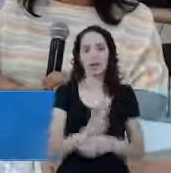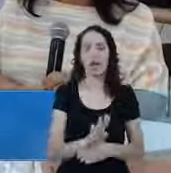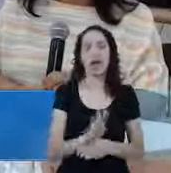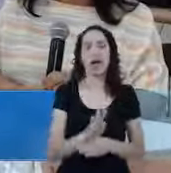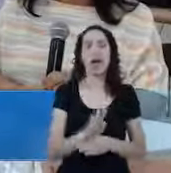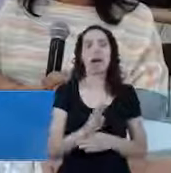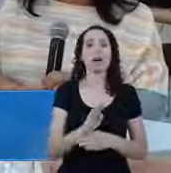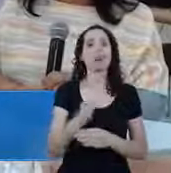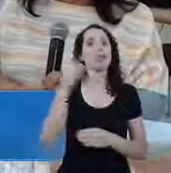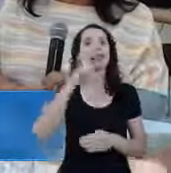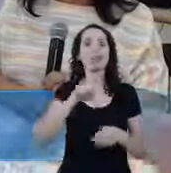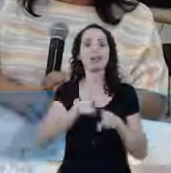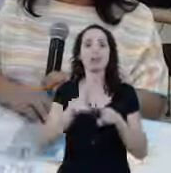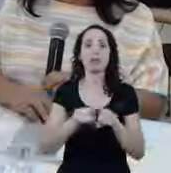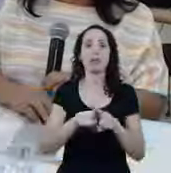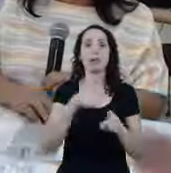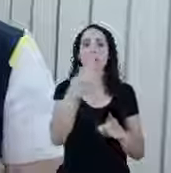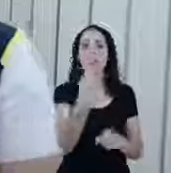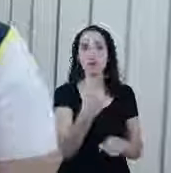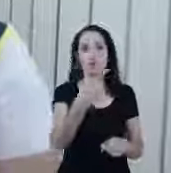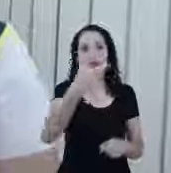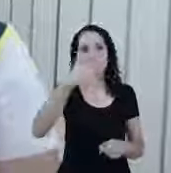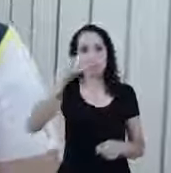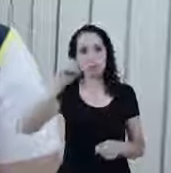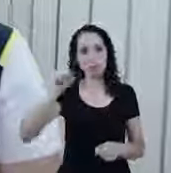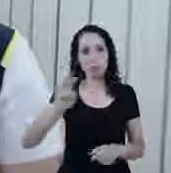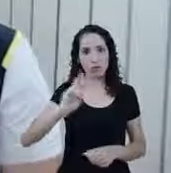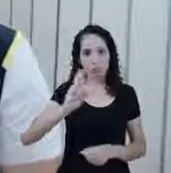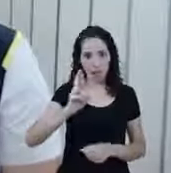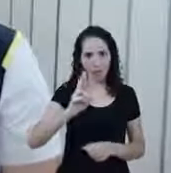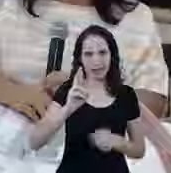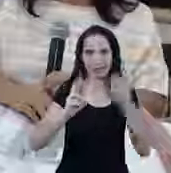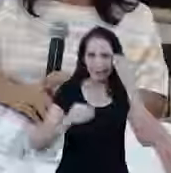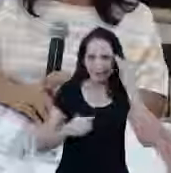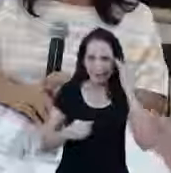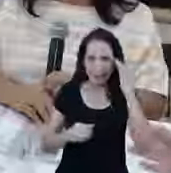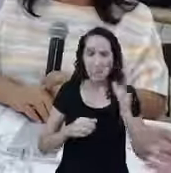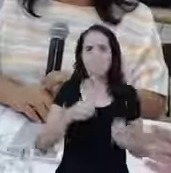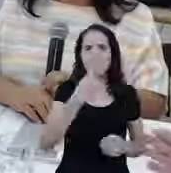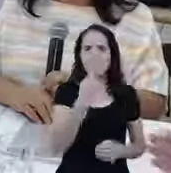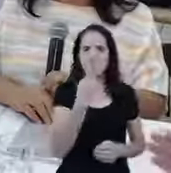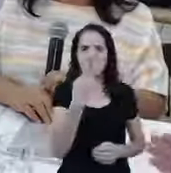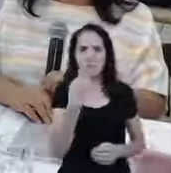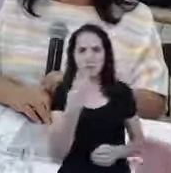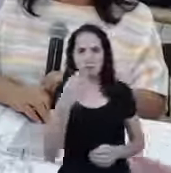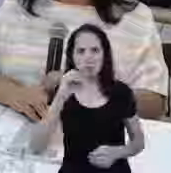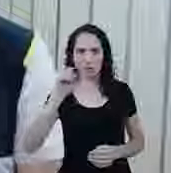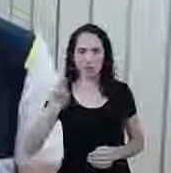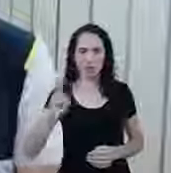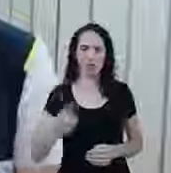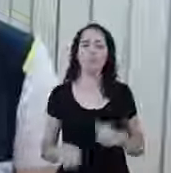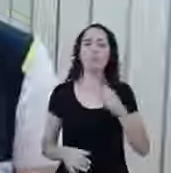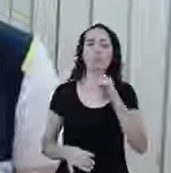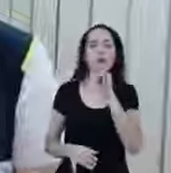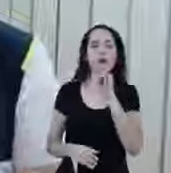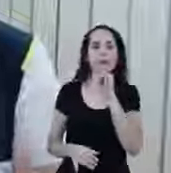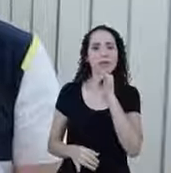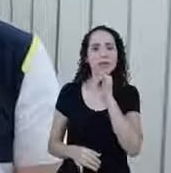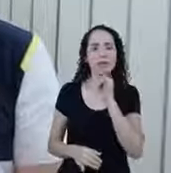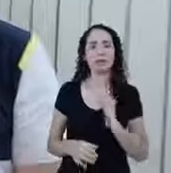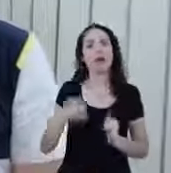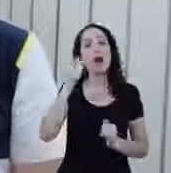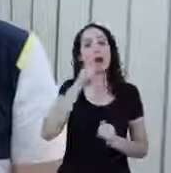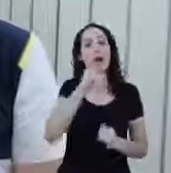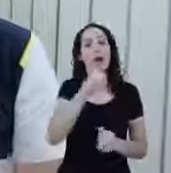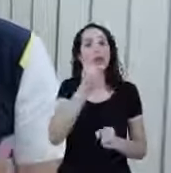é de 600 a 1.200 reais Então ou é 600 ou 1.200 reais, é isso mesmo Correto, correto Então quer dizer, se a mulher for a